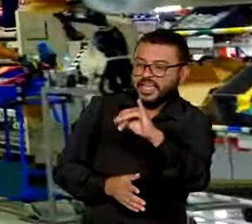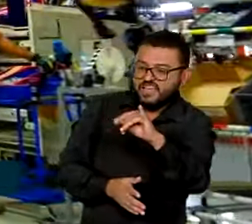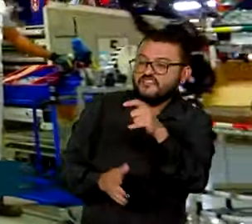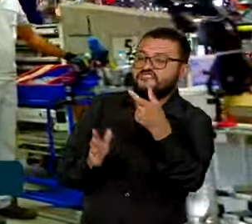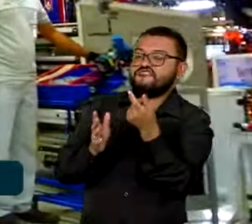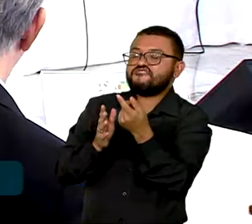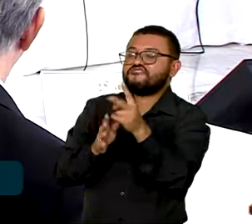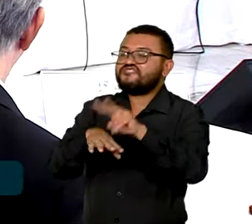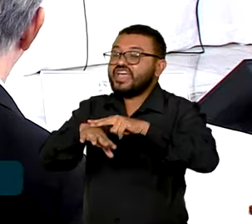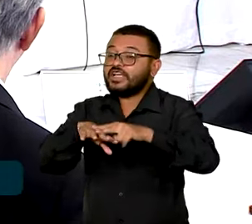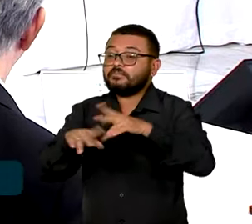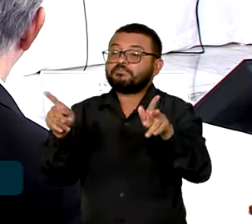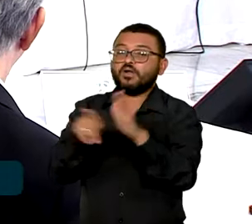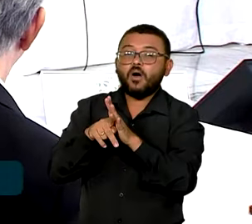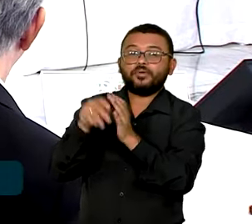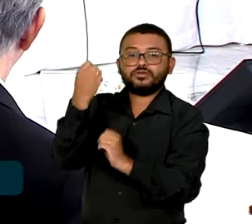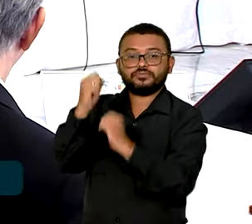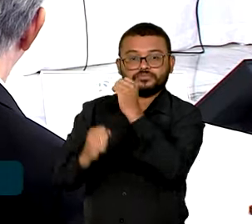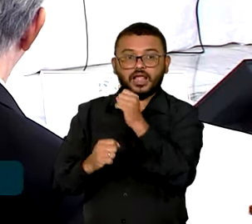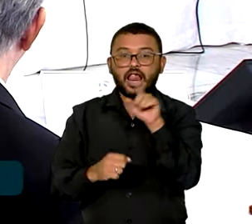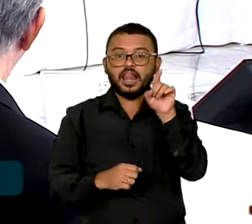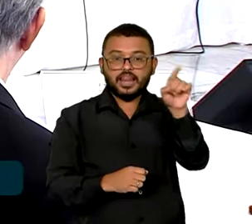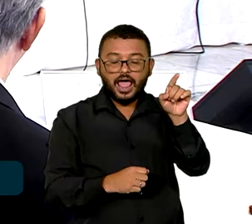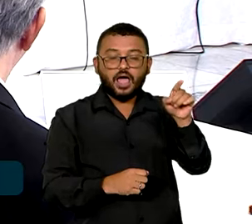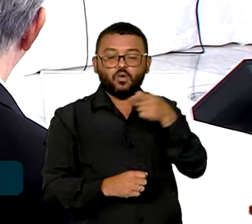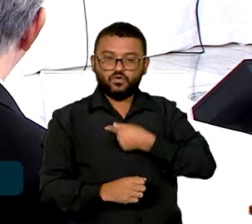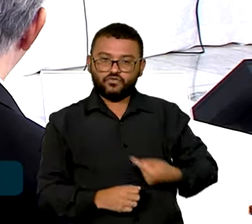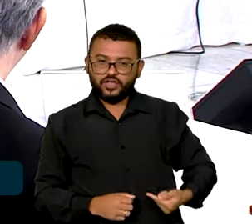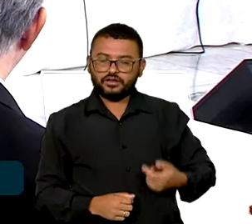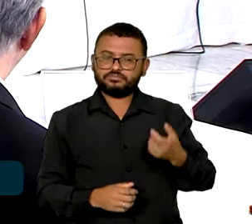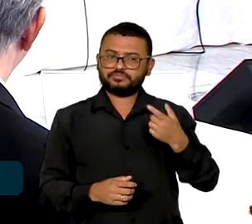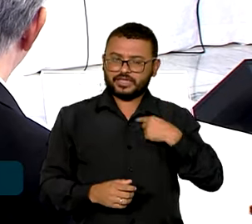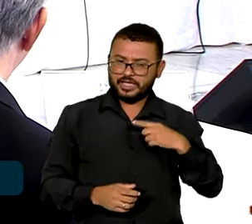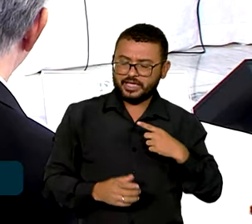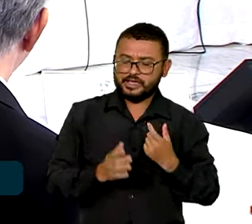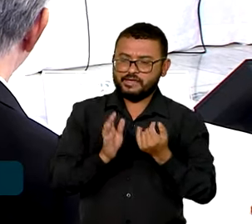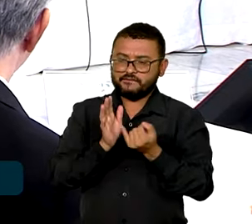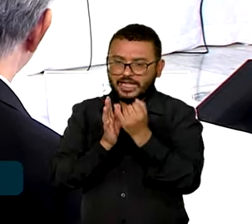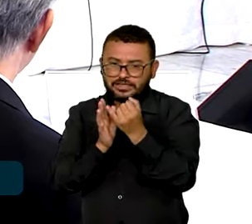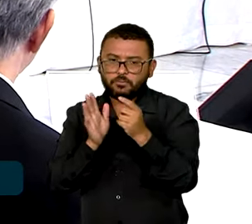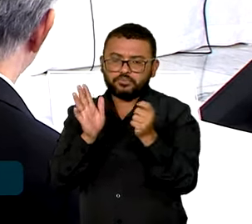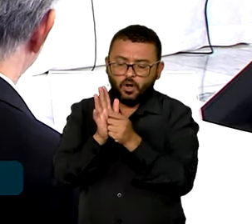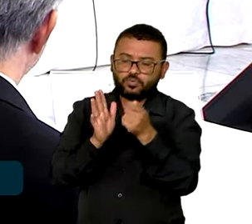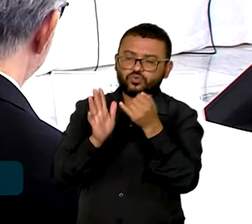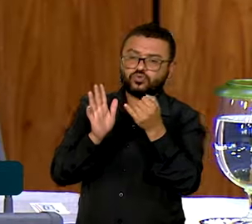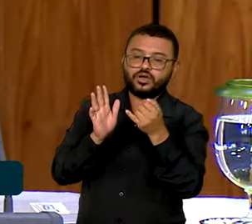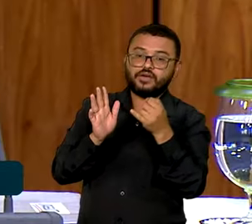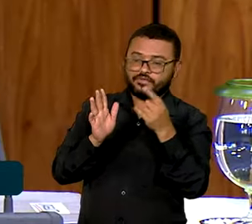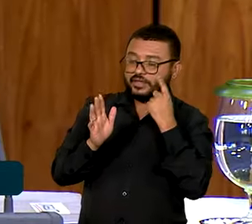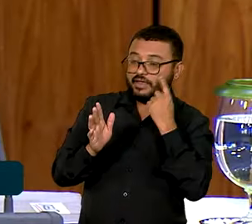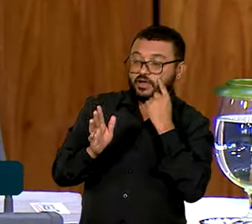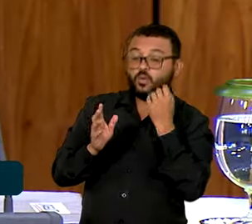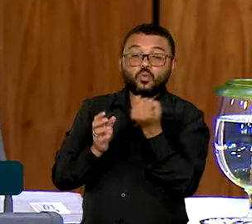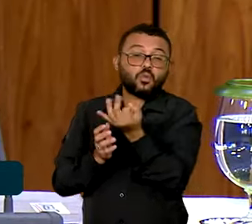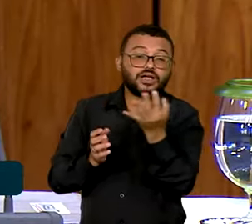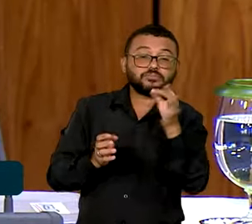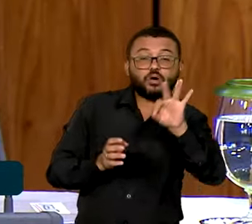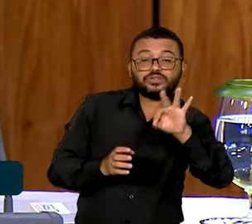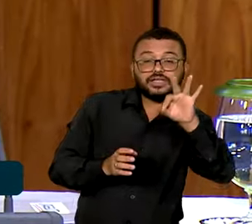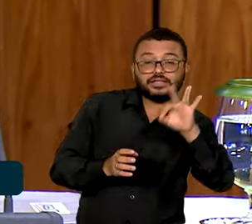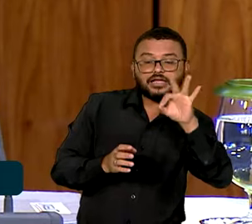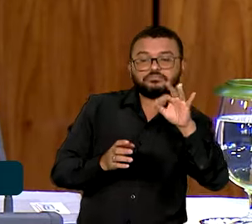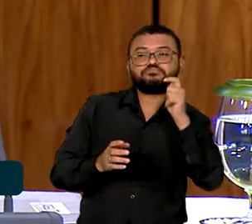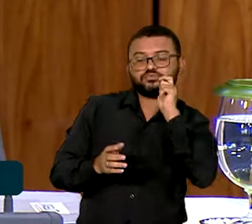Industrializados. Segundo o Planalto, as alíquotas do IPI Verde devem ser publicadas nas próximas semanas e a